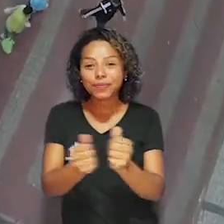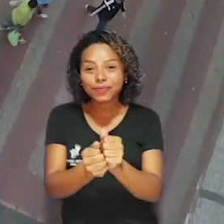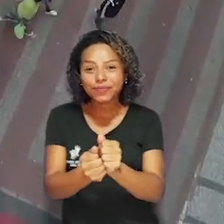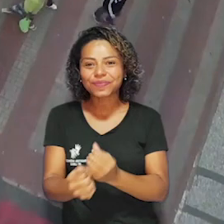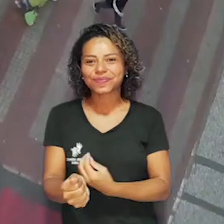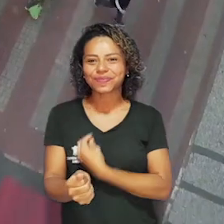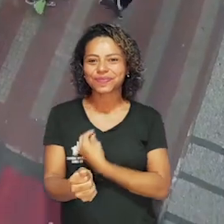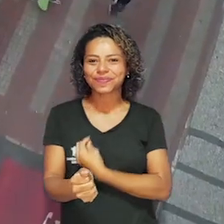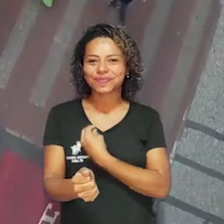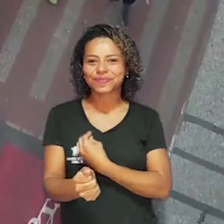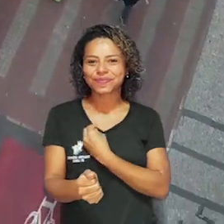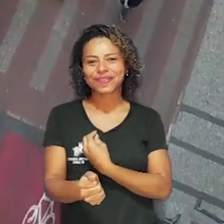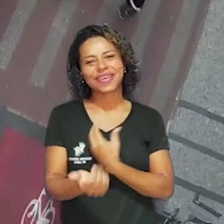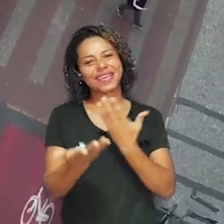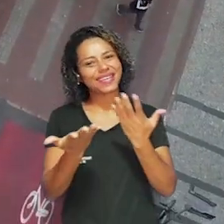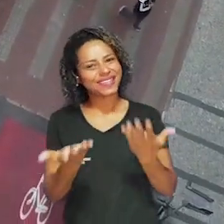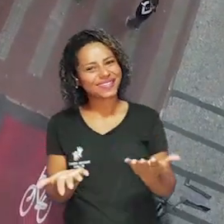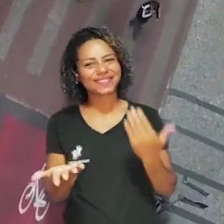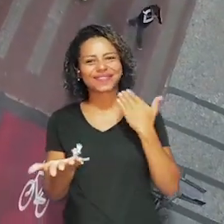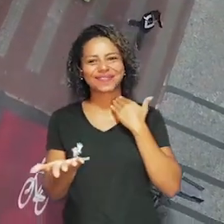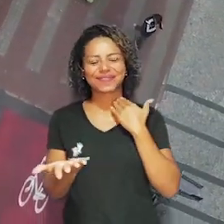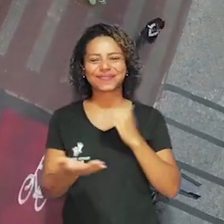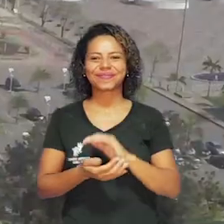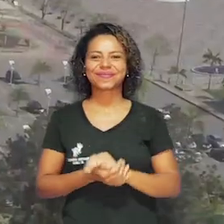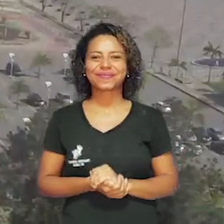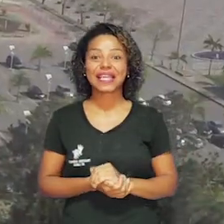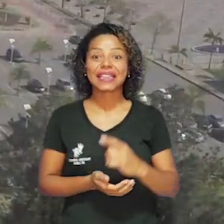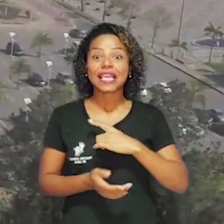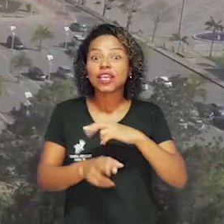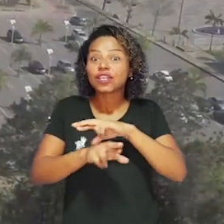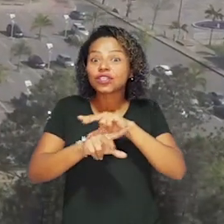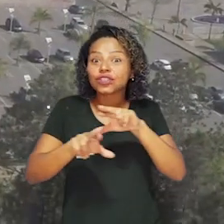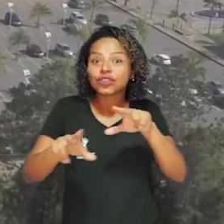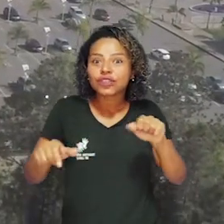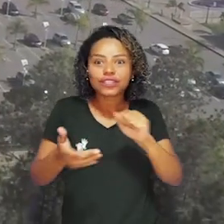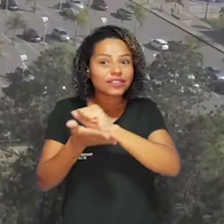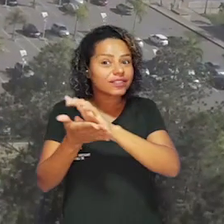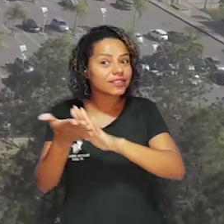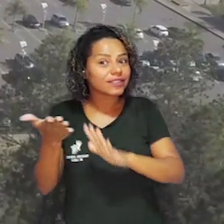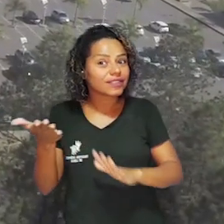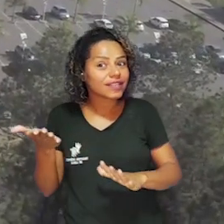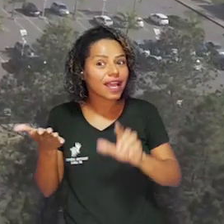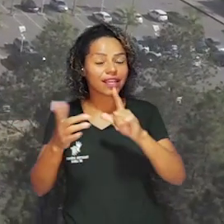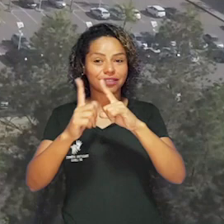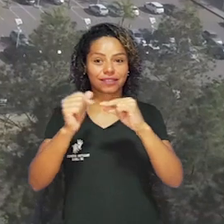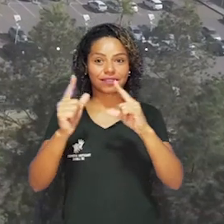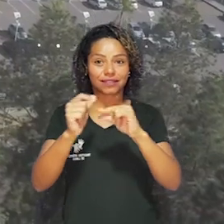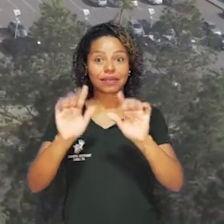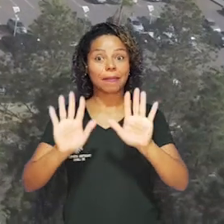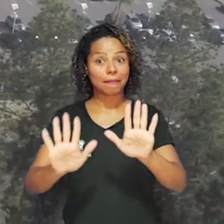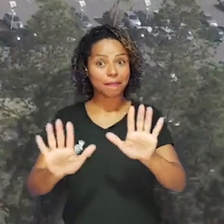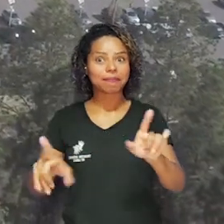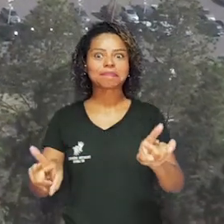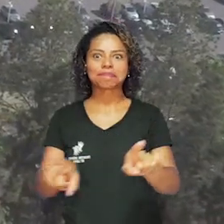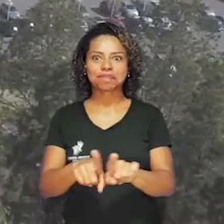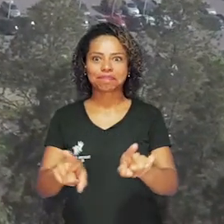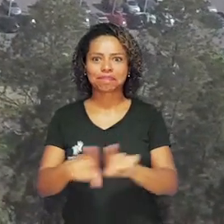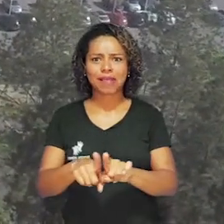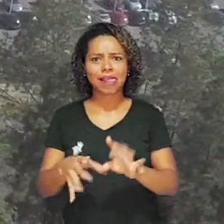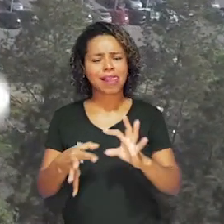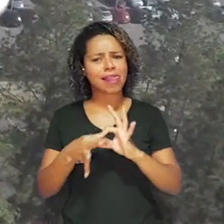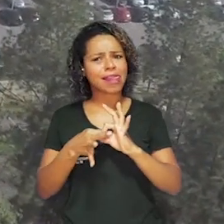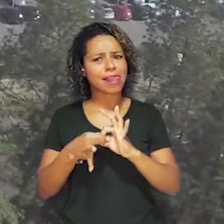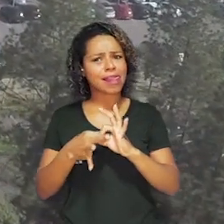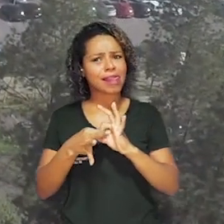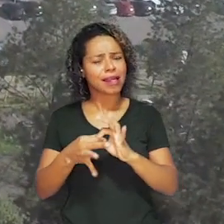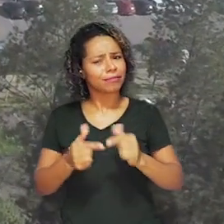de fazer parte dela. Além das atividades desenvolvidas no campus, a universidade